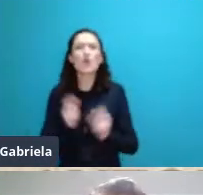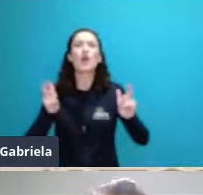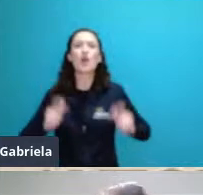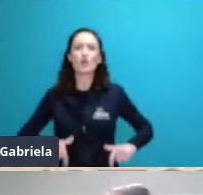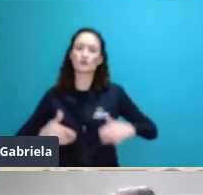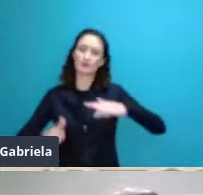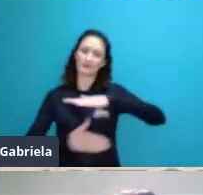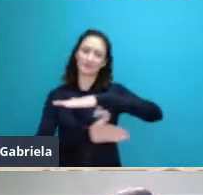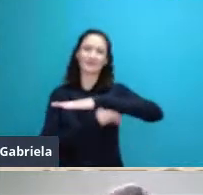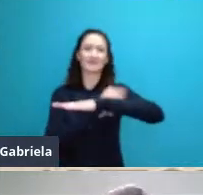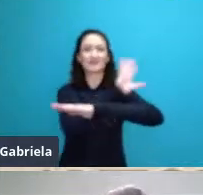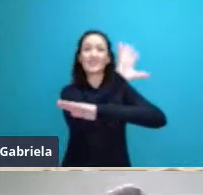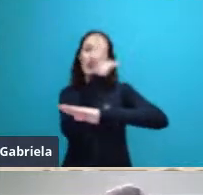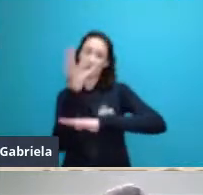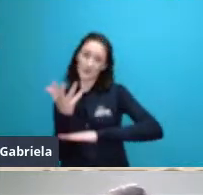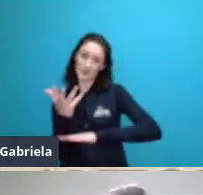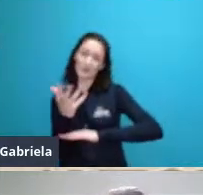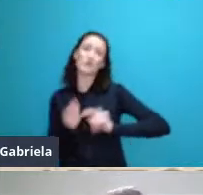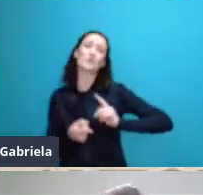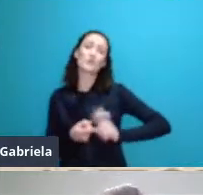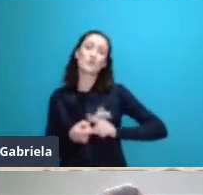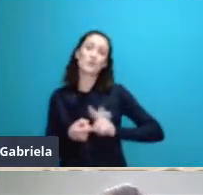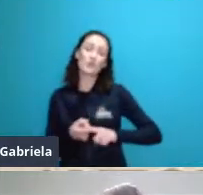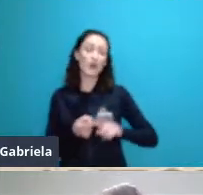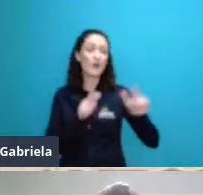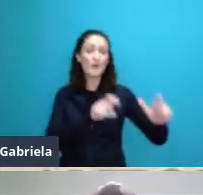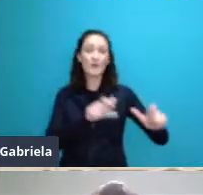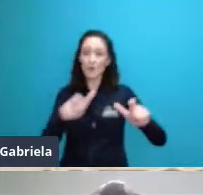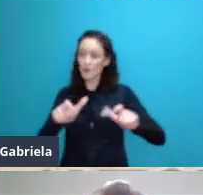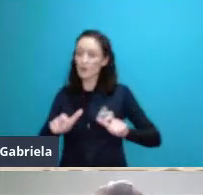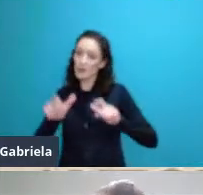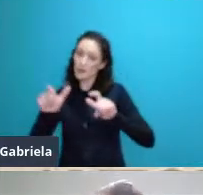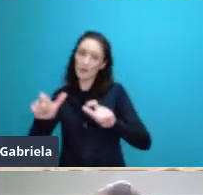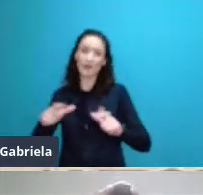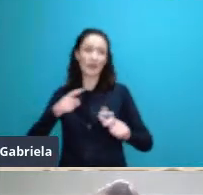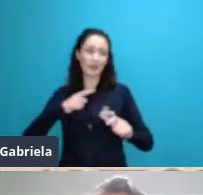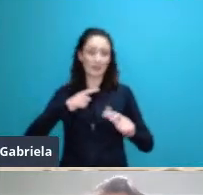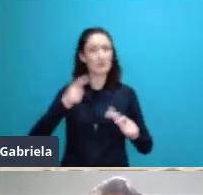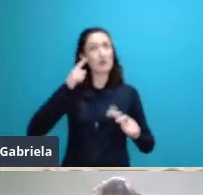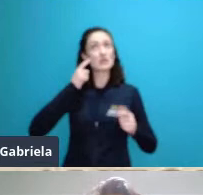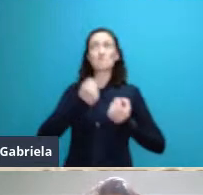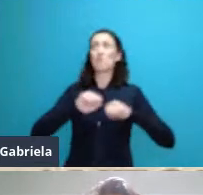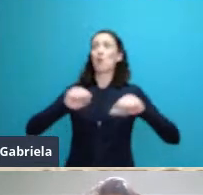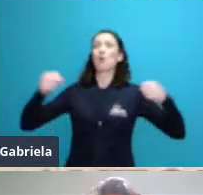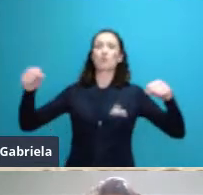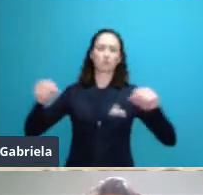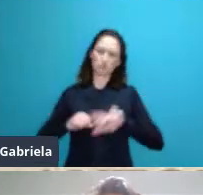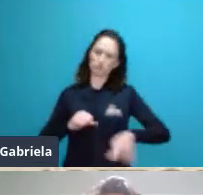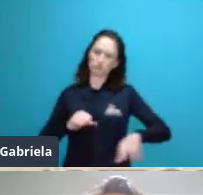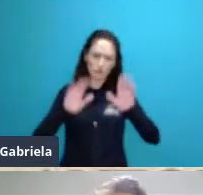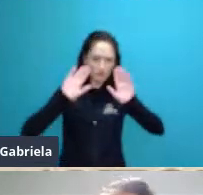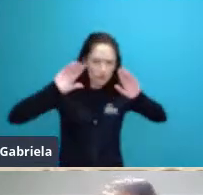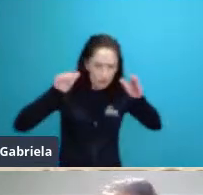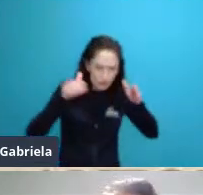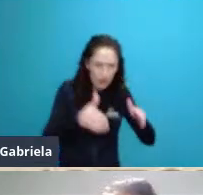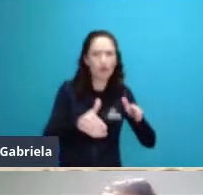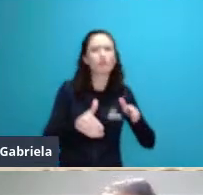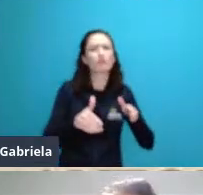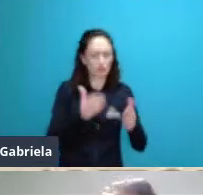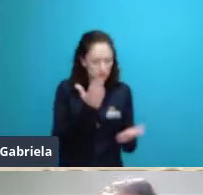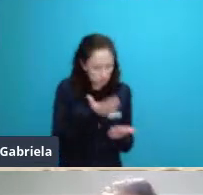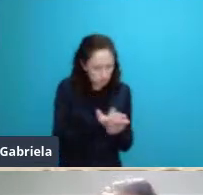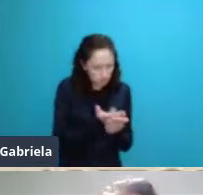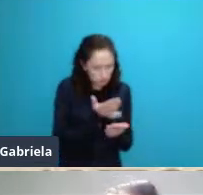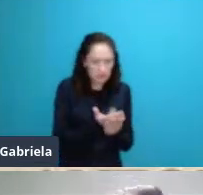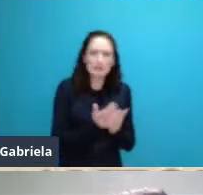em termos espaciais porque ele está restrito espacialmente não é algo gigante e também ele contém